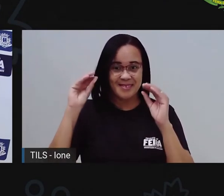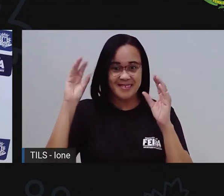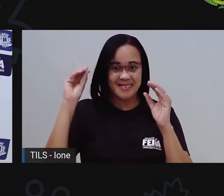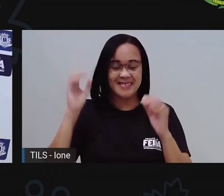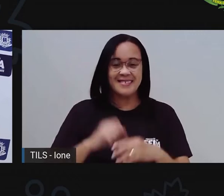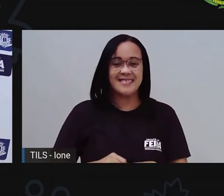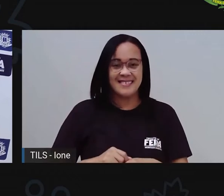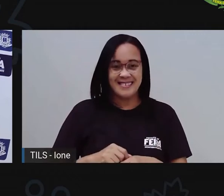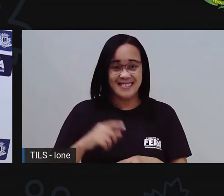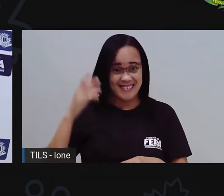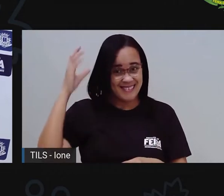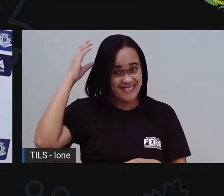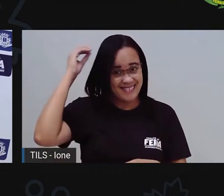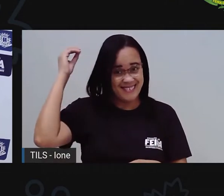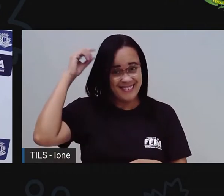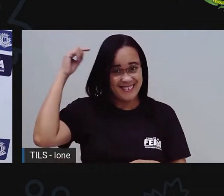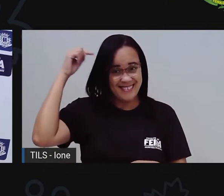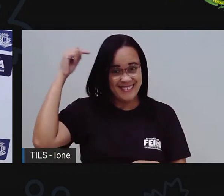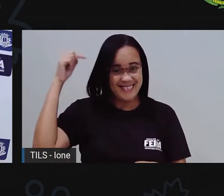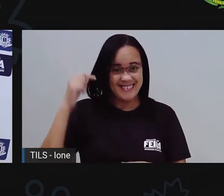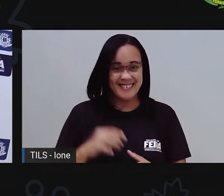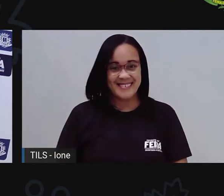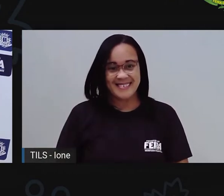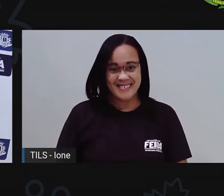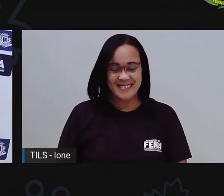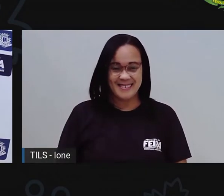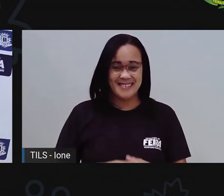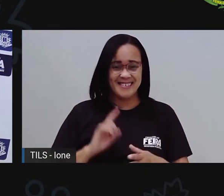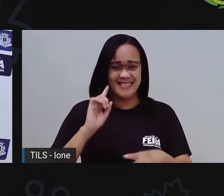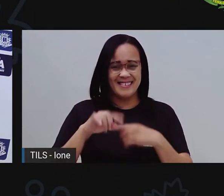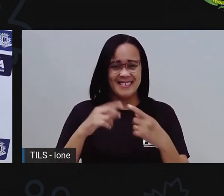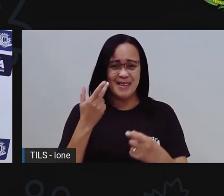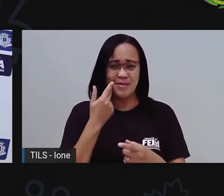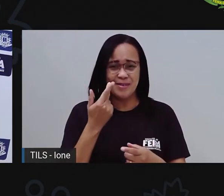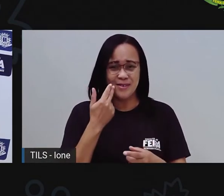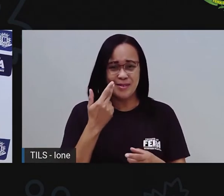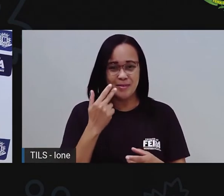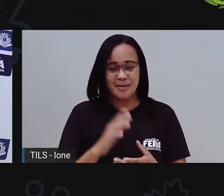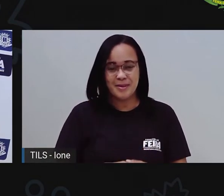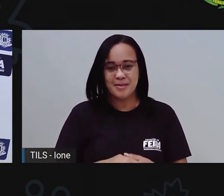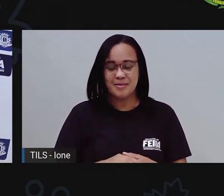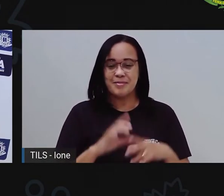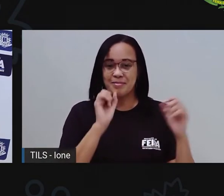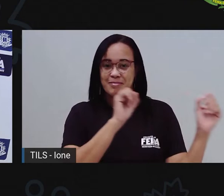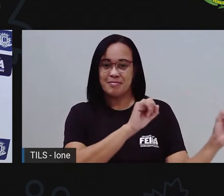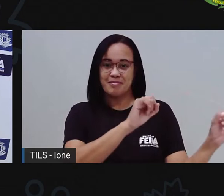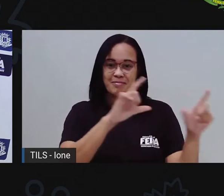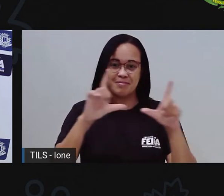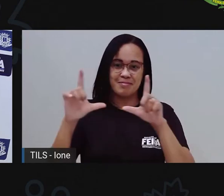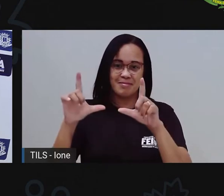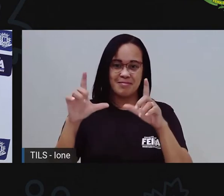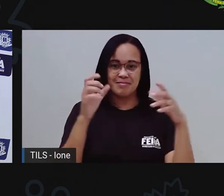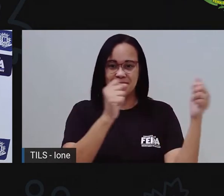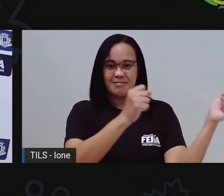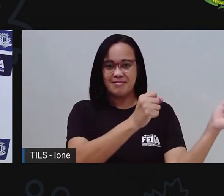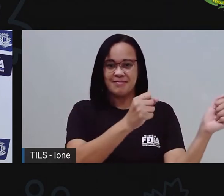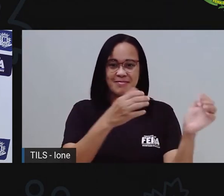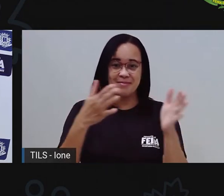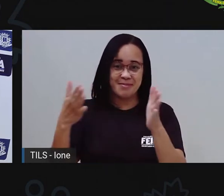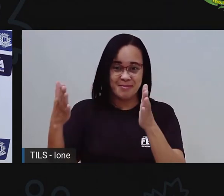a Pró lavou, lavou mal. Daqui a pouco ele volta ao normal. Vamos abrir aqui o nosso slide. Vamos, vamos,